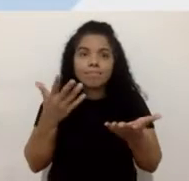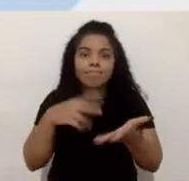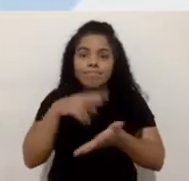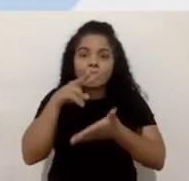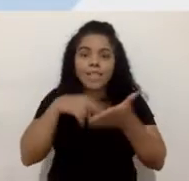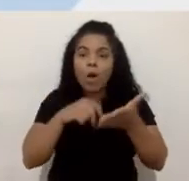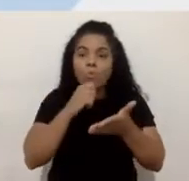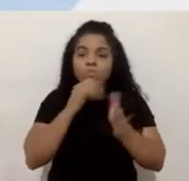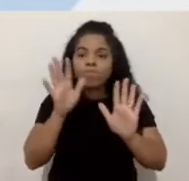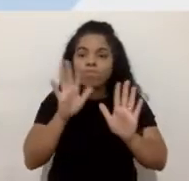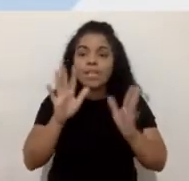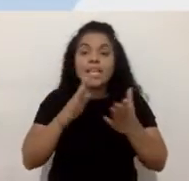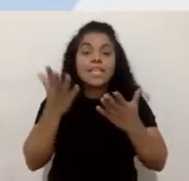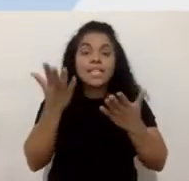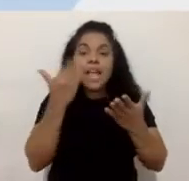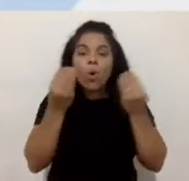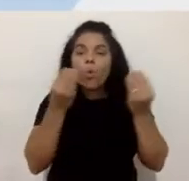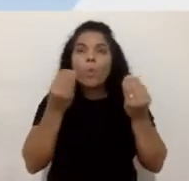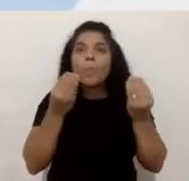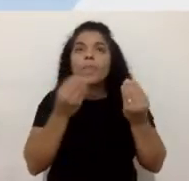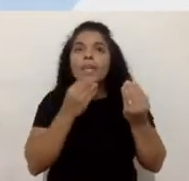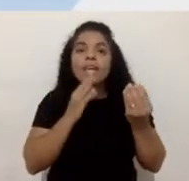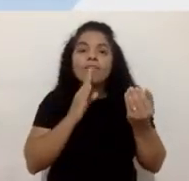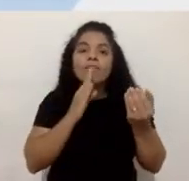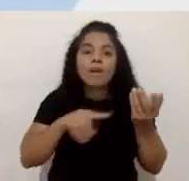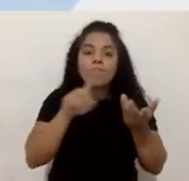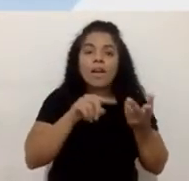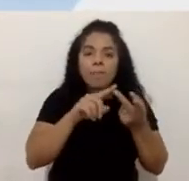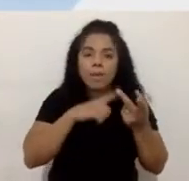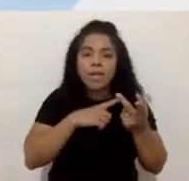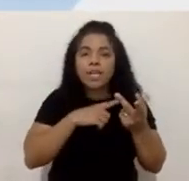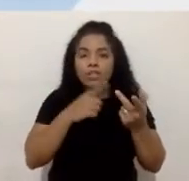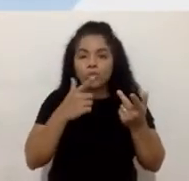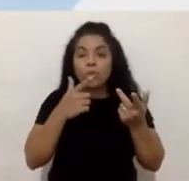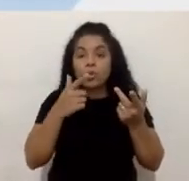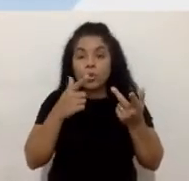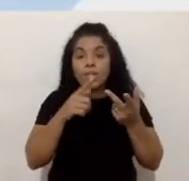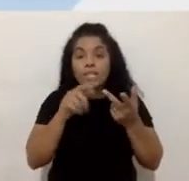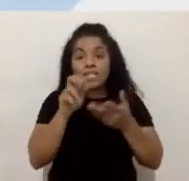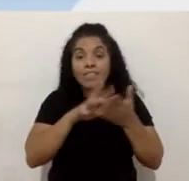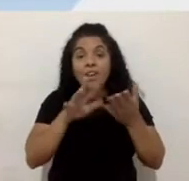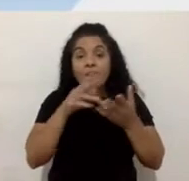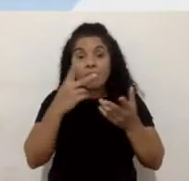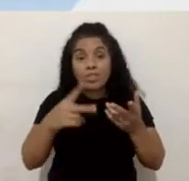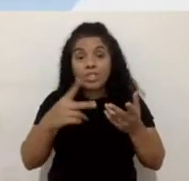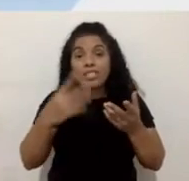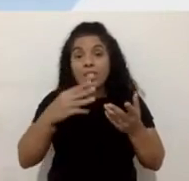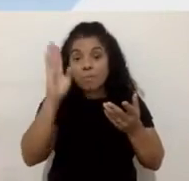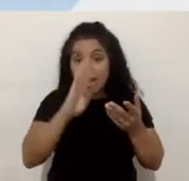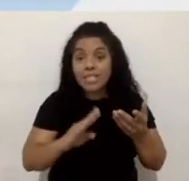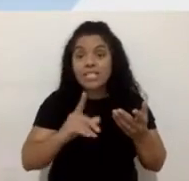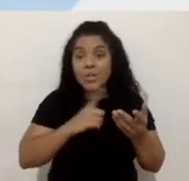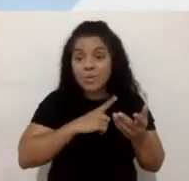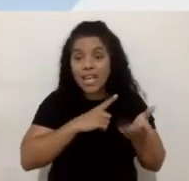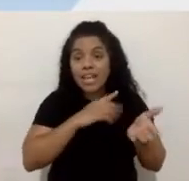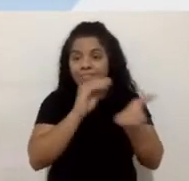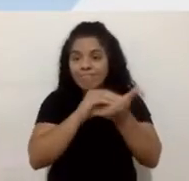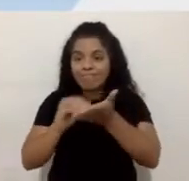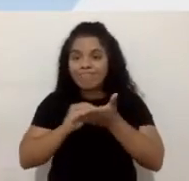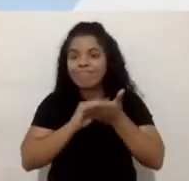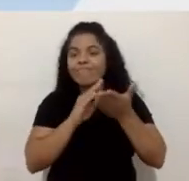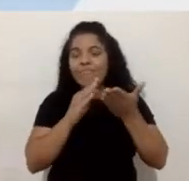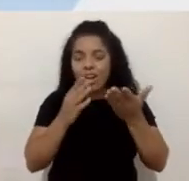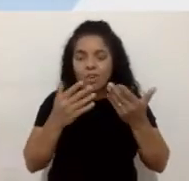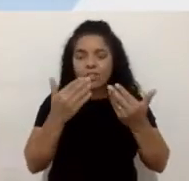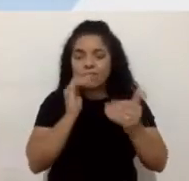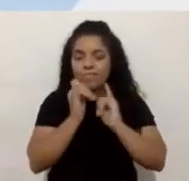que tem, né, muito forte aqui em países, né, do terceiro mundo, como o Brasil. E, assim, só como